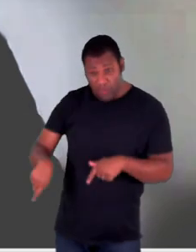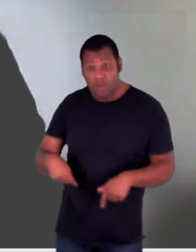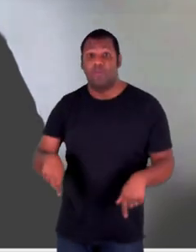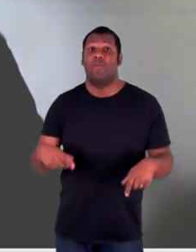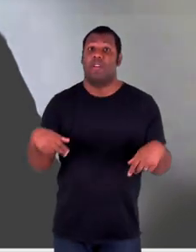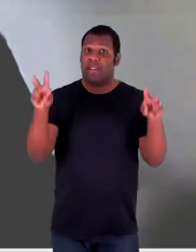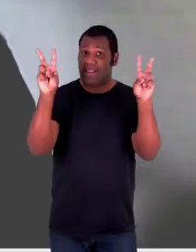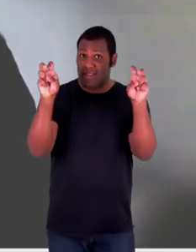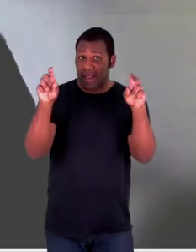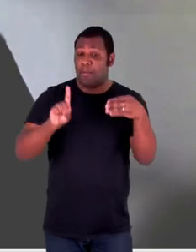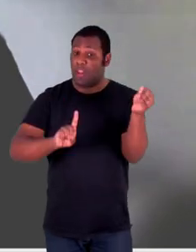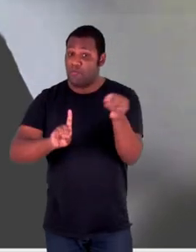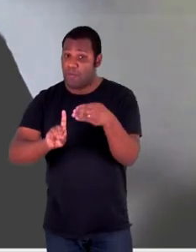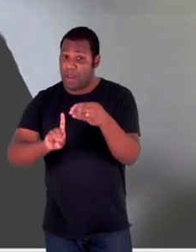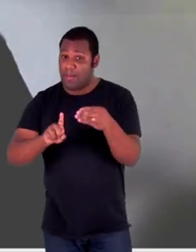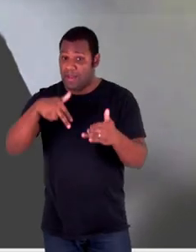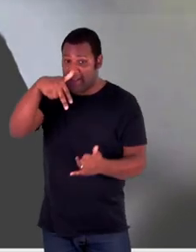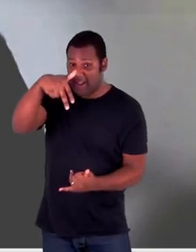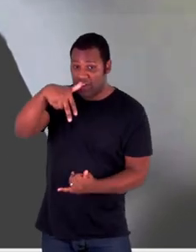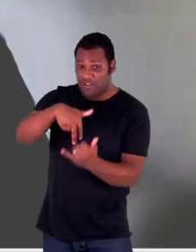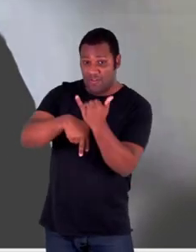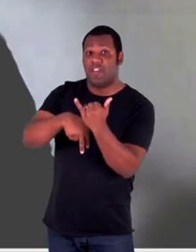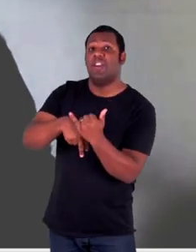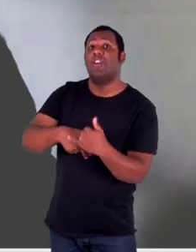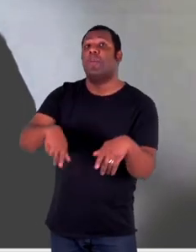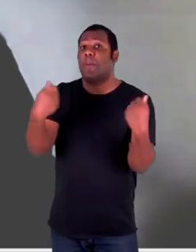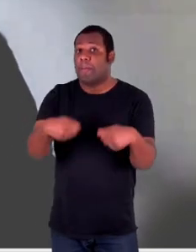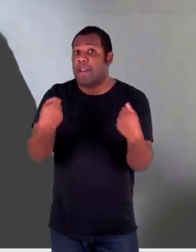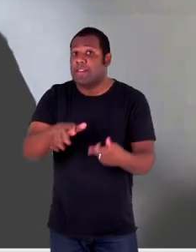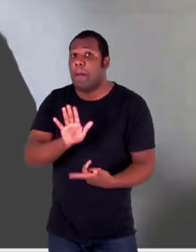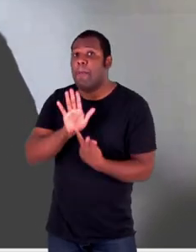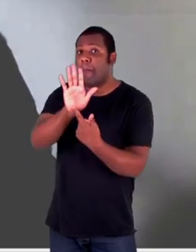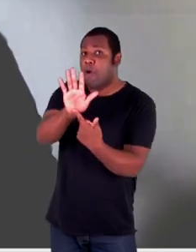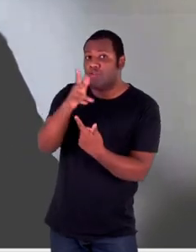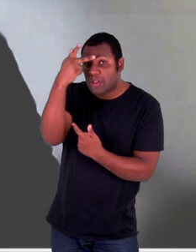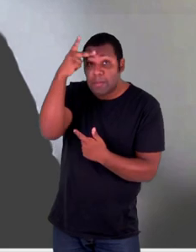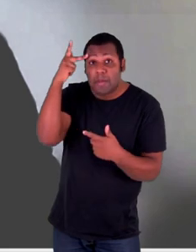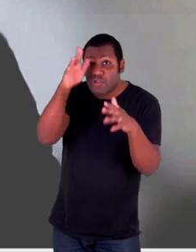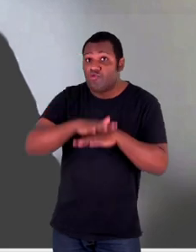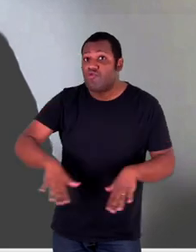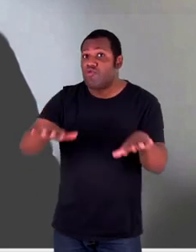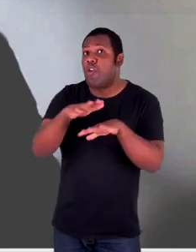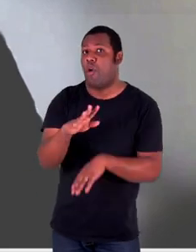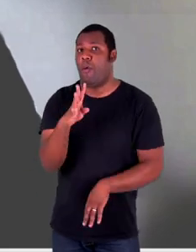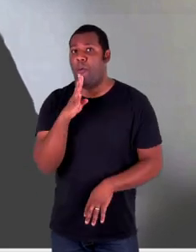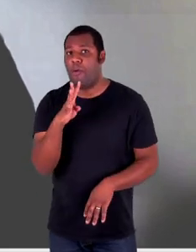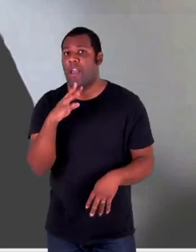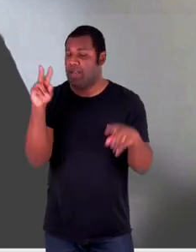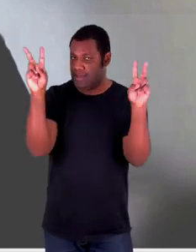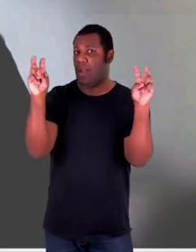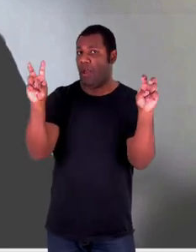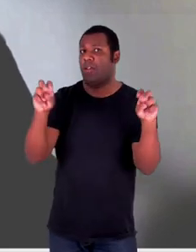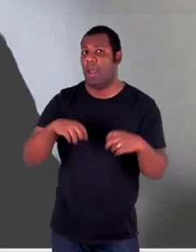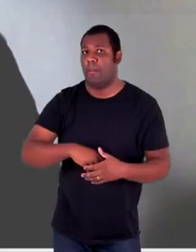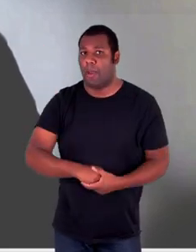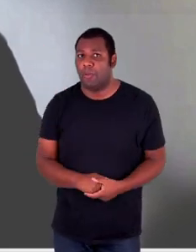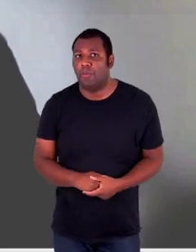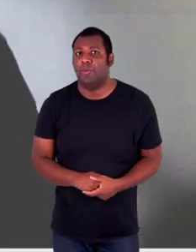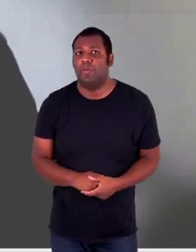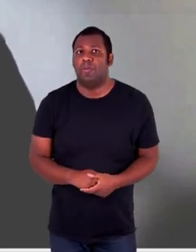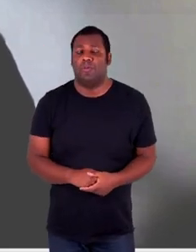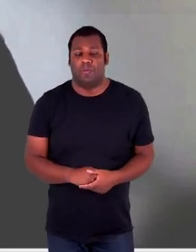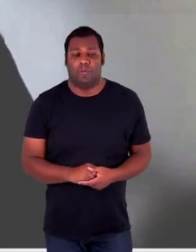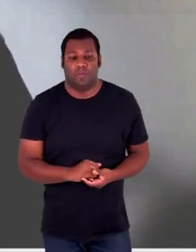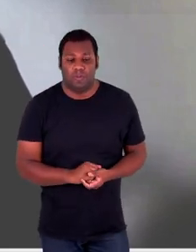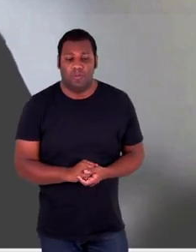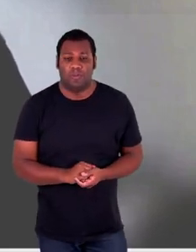vulnerabilidade da vítima é um tema carente de visibilidade, e quando temos temas carentes de visibilidade, para